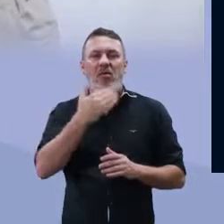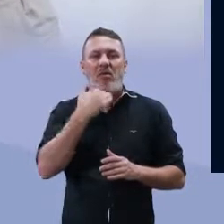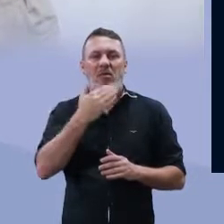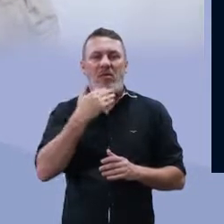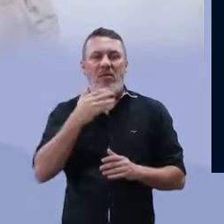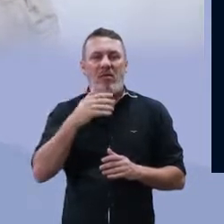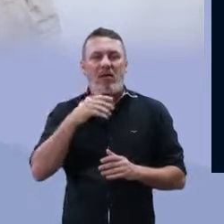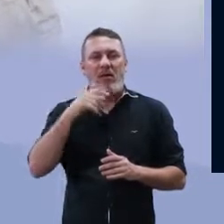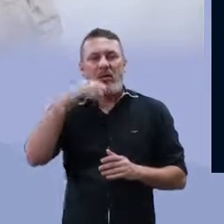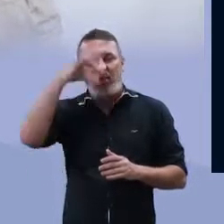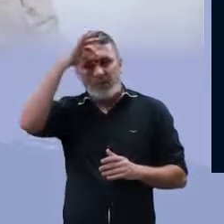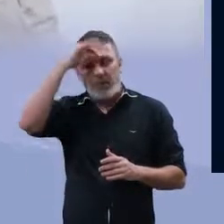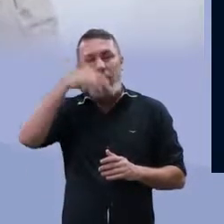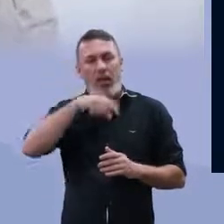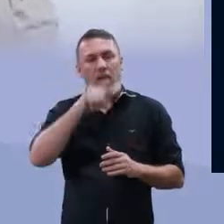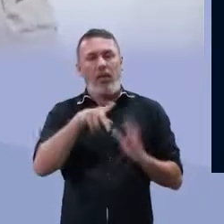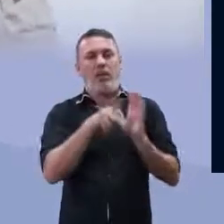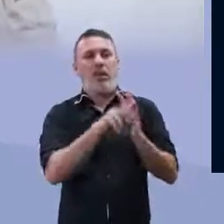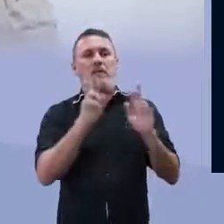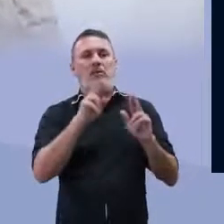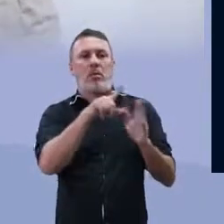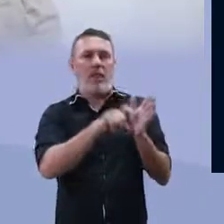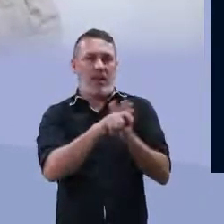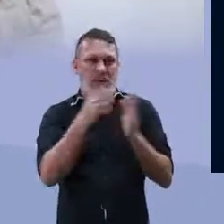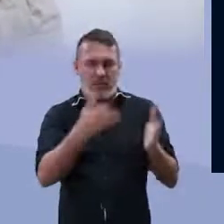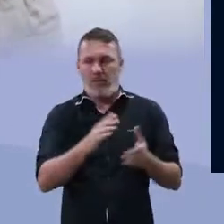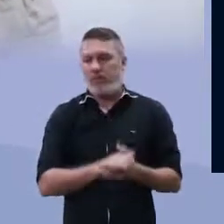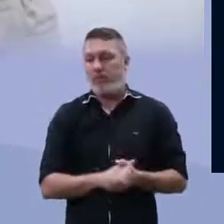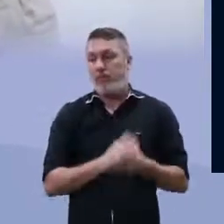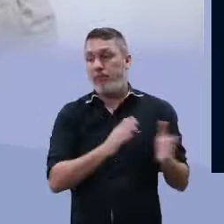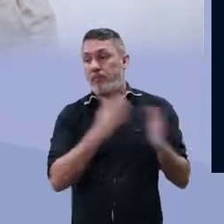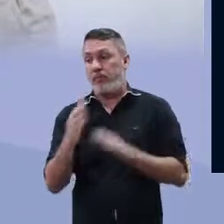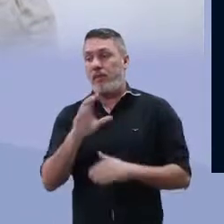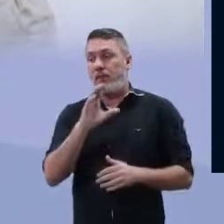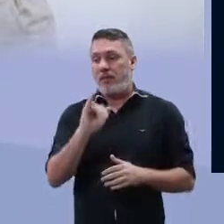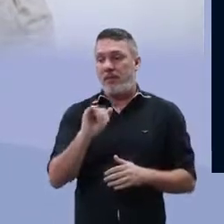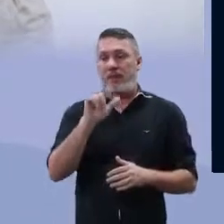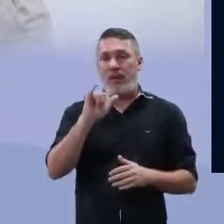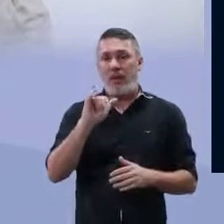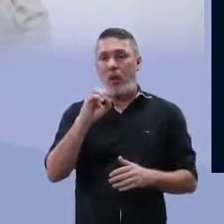cruzi, que é o famoso conhecido, né? Da doença de Chagas.